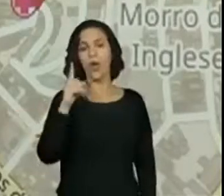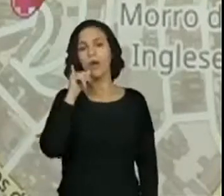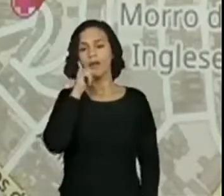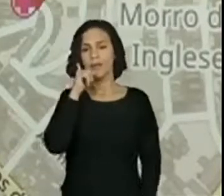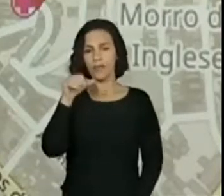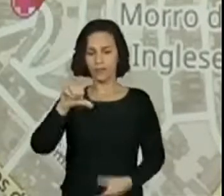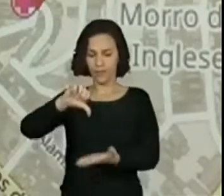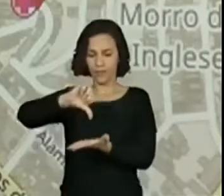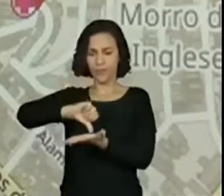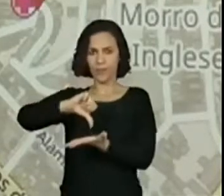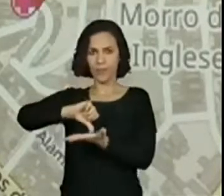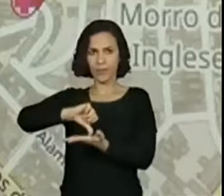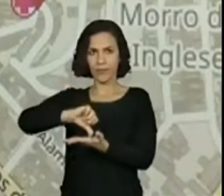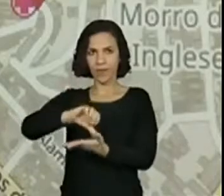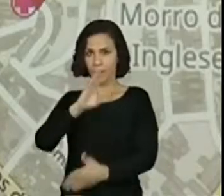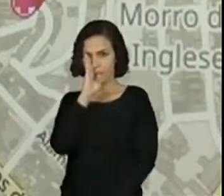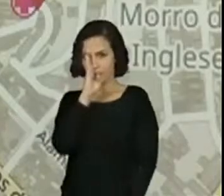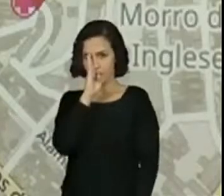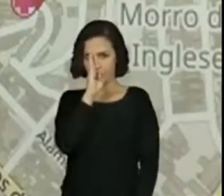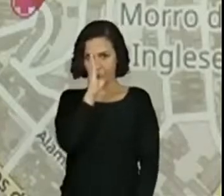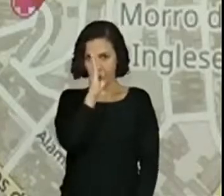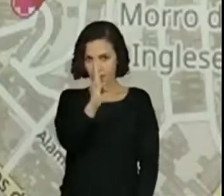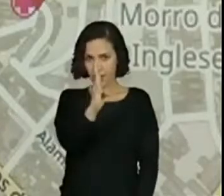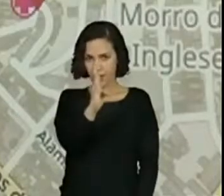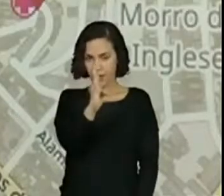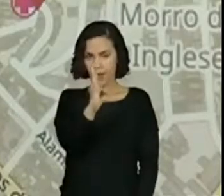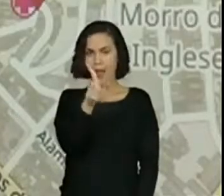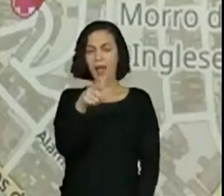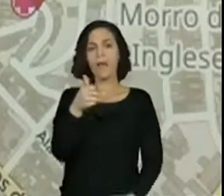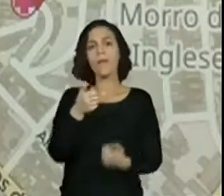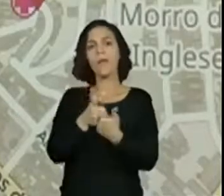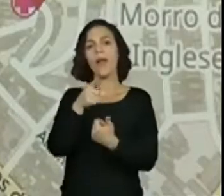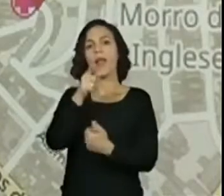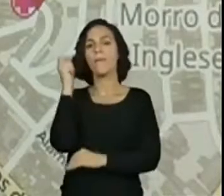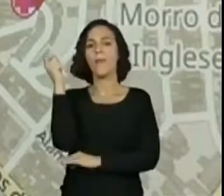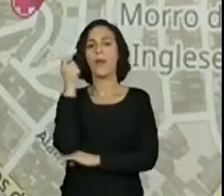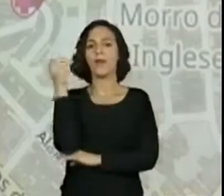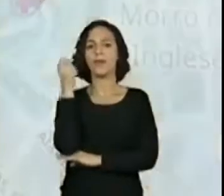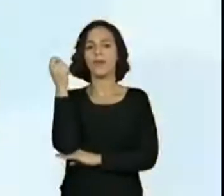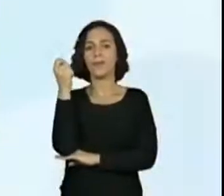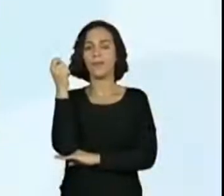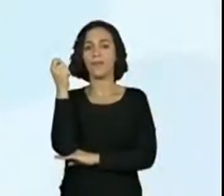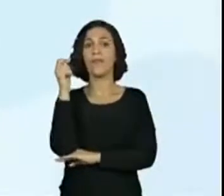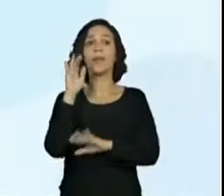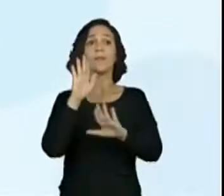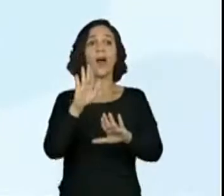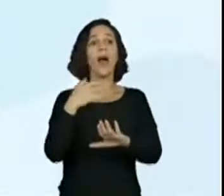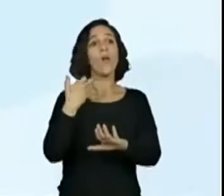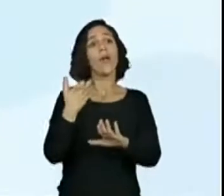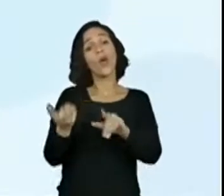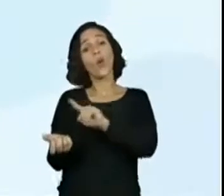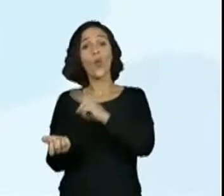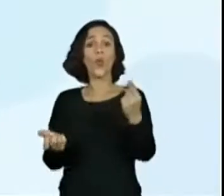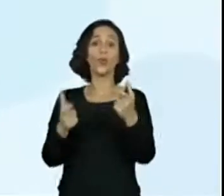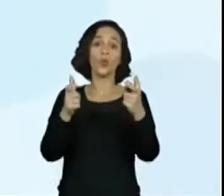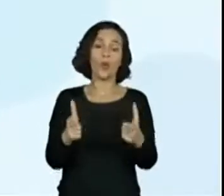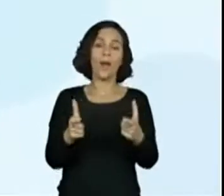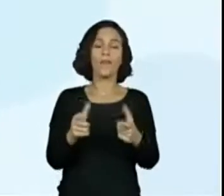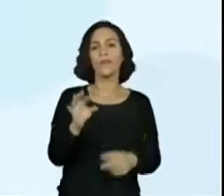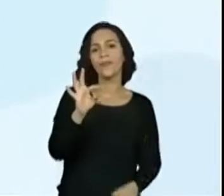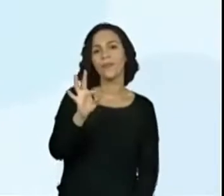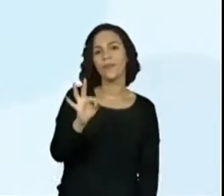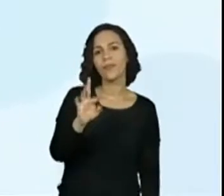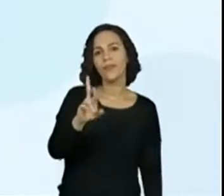está apontando a setinha, seria para o lado da Estação Paulista. A gente quer ir para o lado da Estação Trianon.